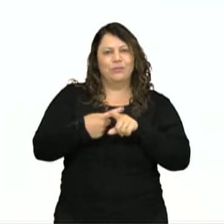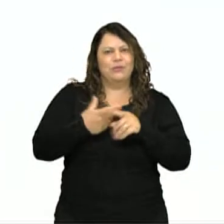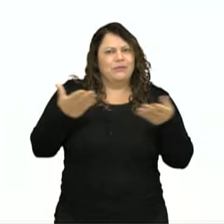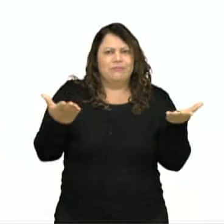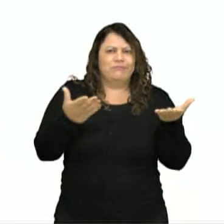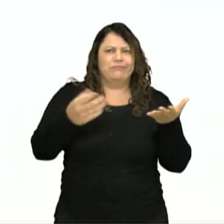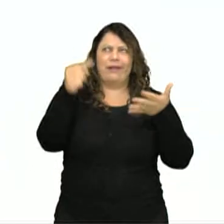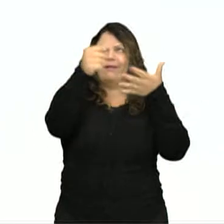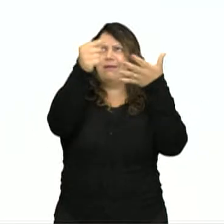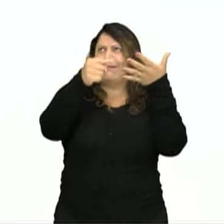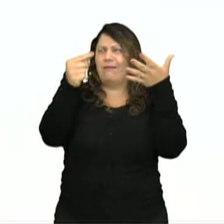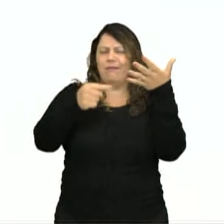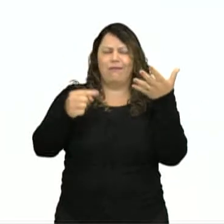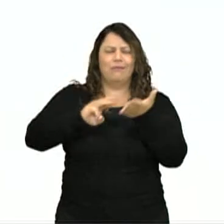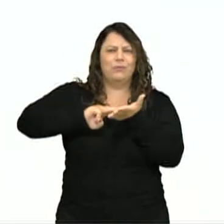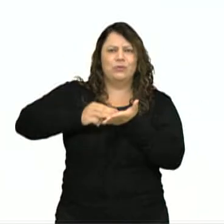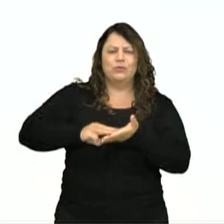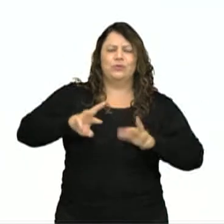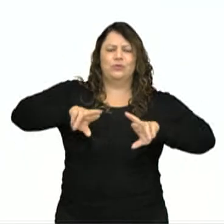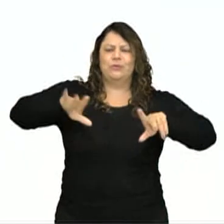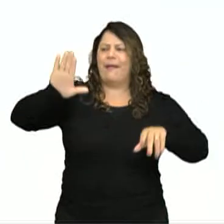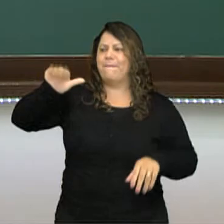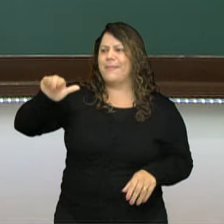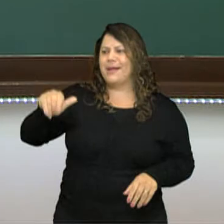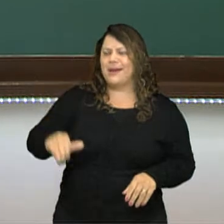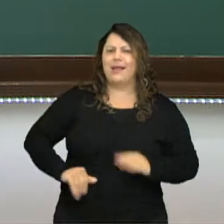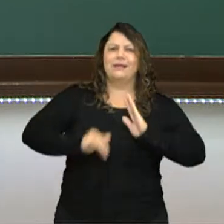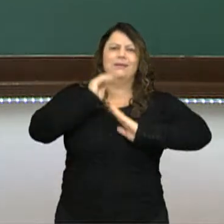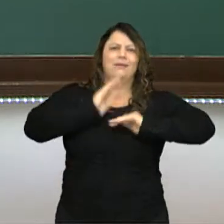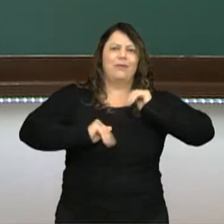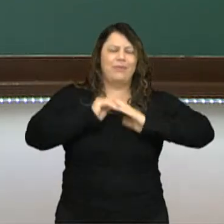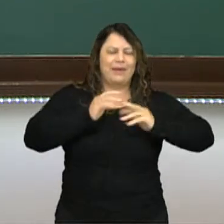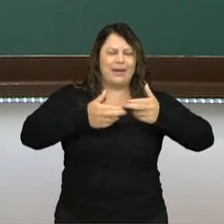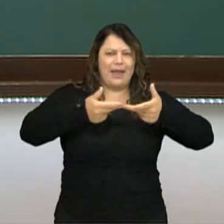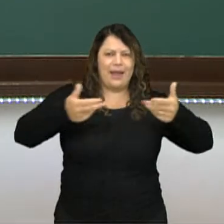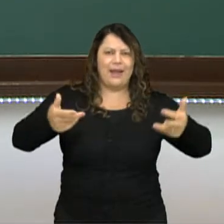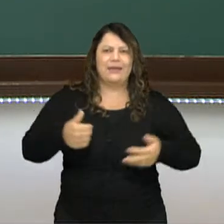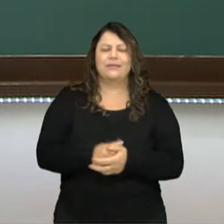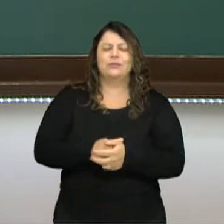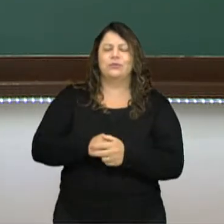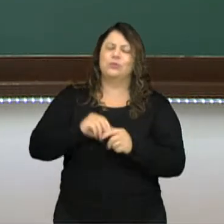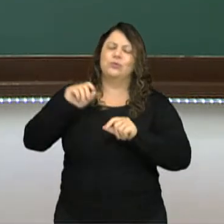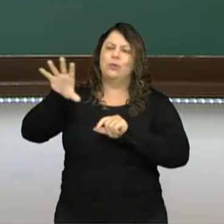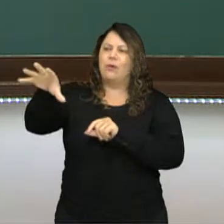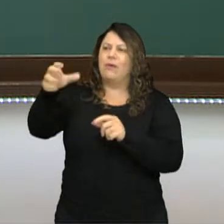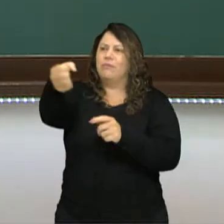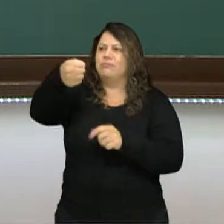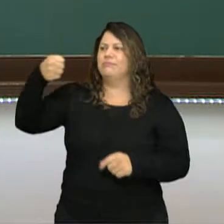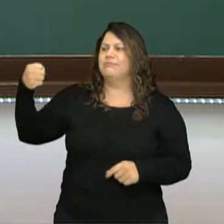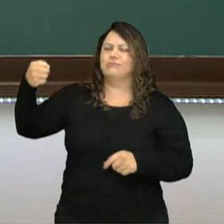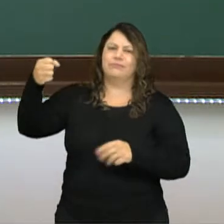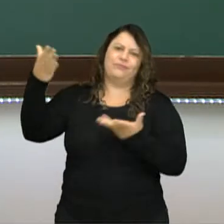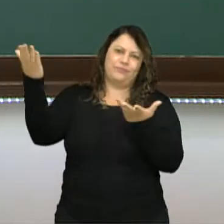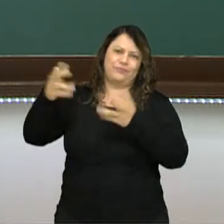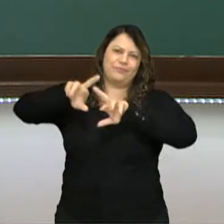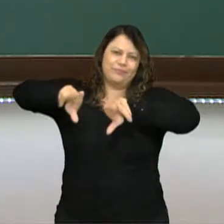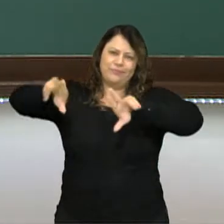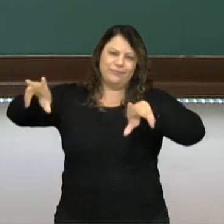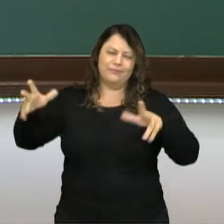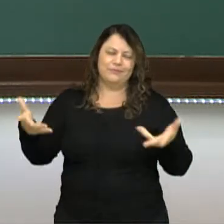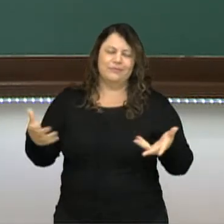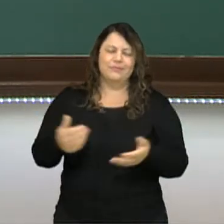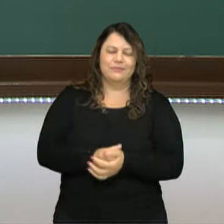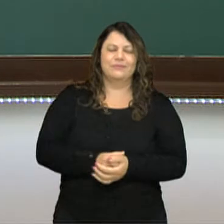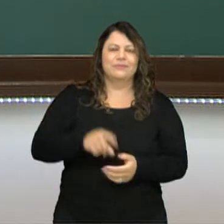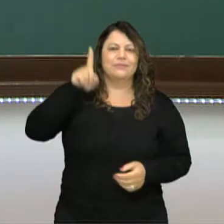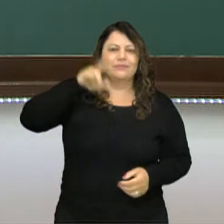por N motivos, porque é barato, porque é prático, porque na necessidade de você valer a primeira coisa que você pega no seu guarda-roupa, coisas desse modo. Então, o